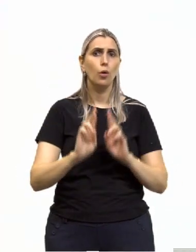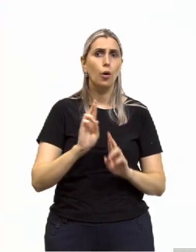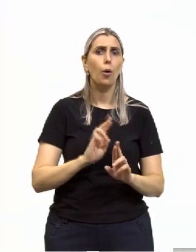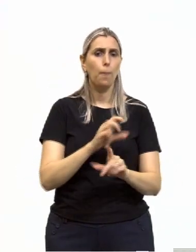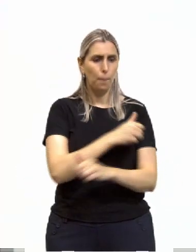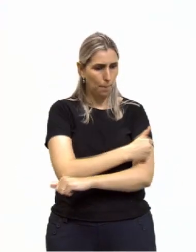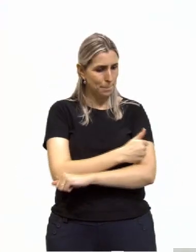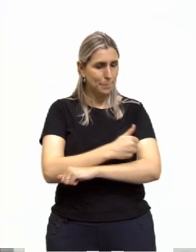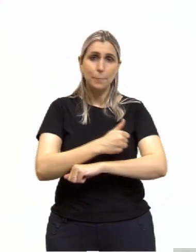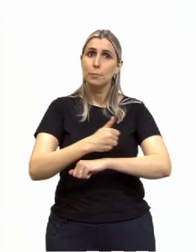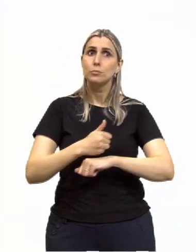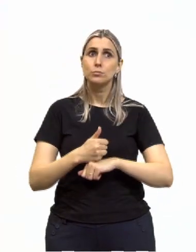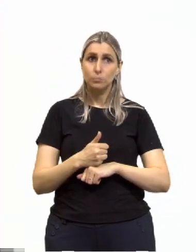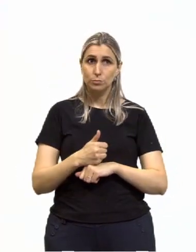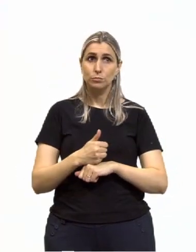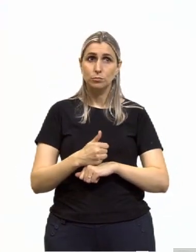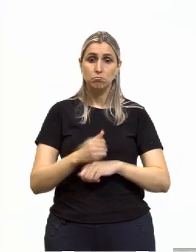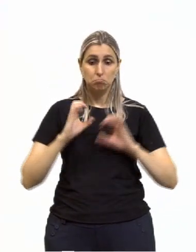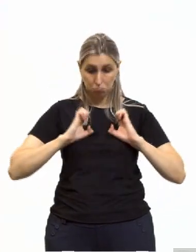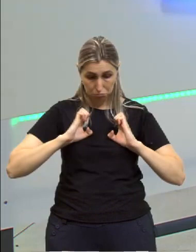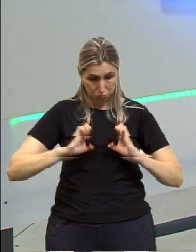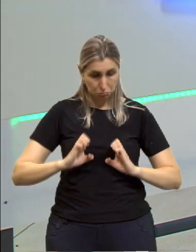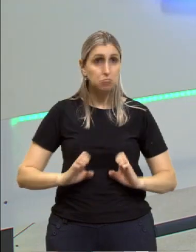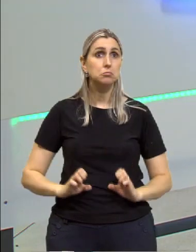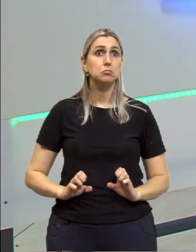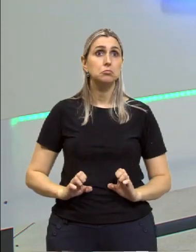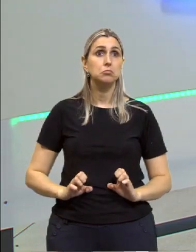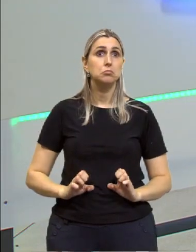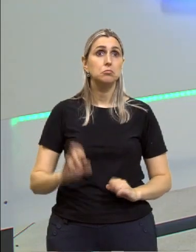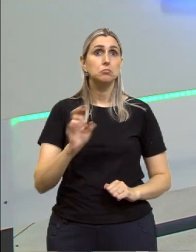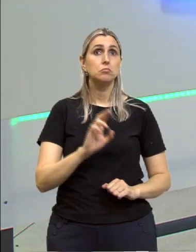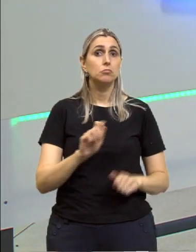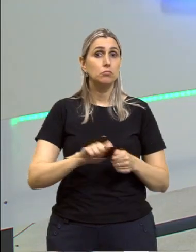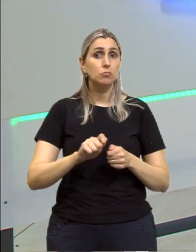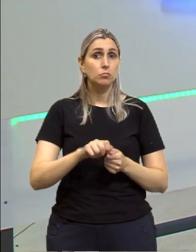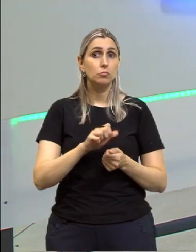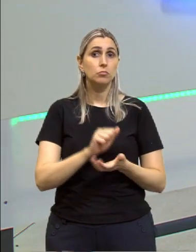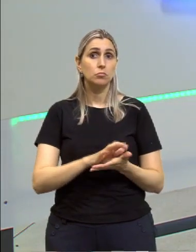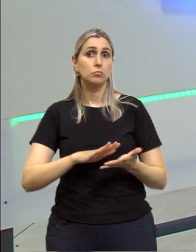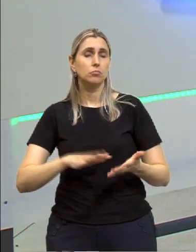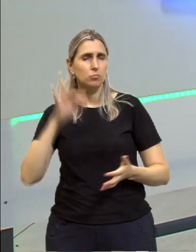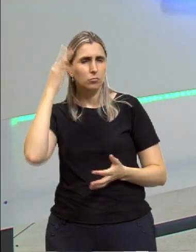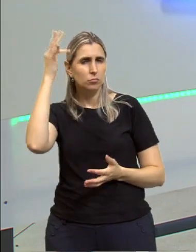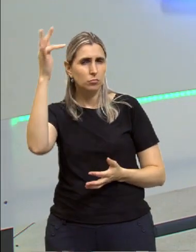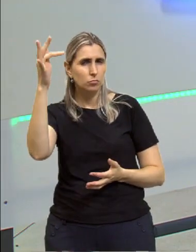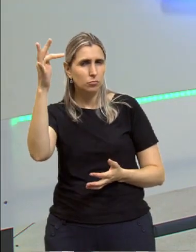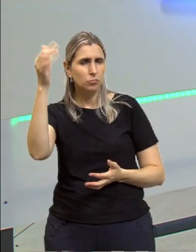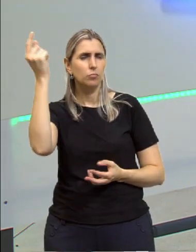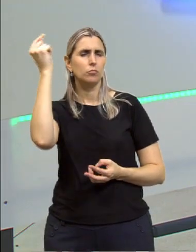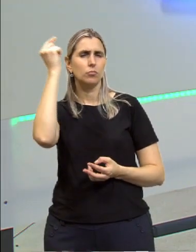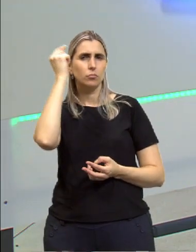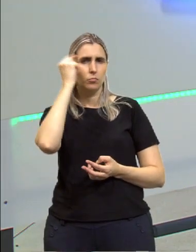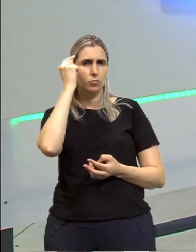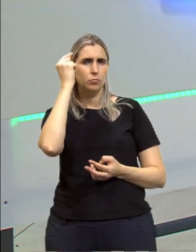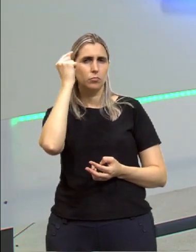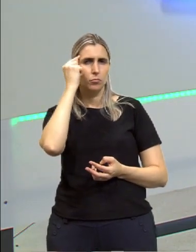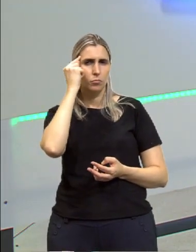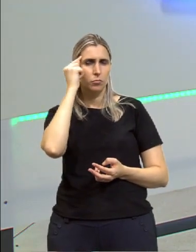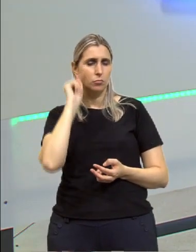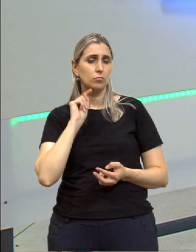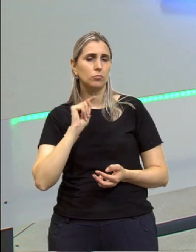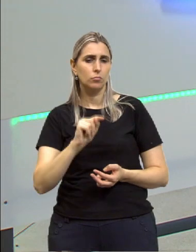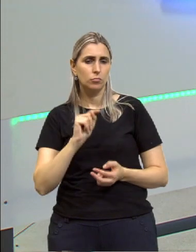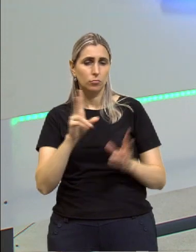A moral. E a ética, professor? Ela vai justamente fazer o exercício filosófico, que é o pensar tudo isso.